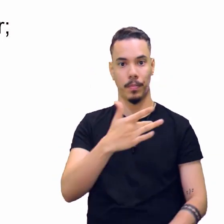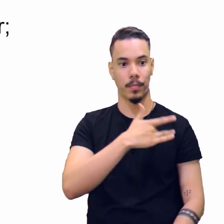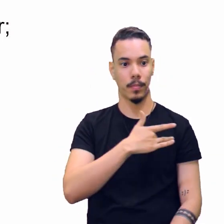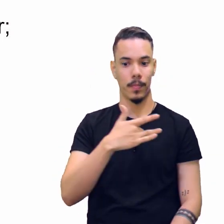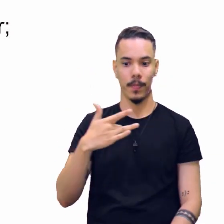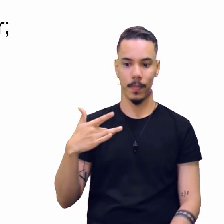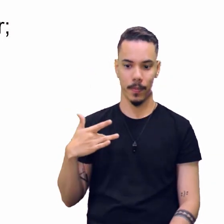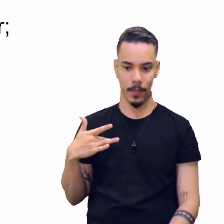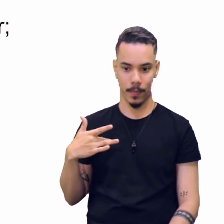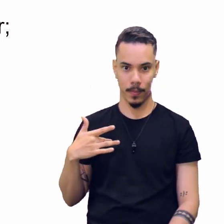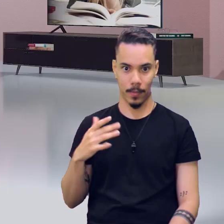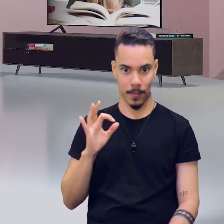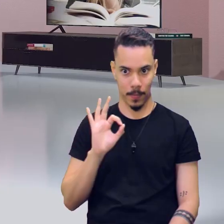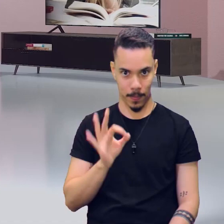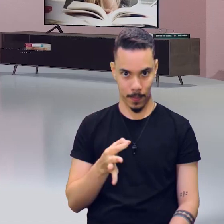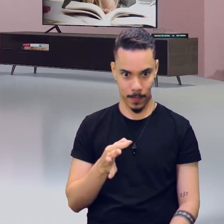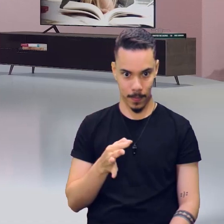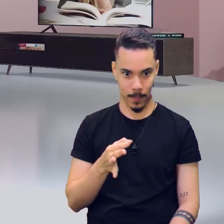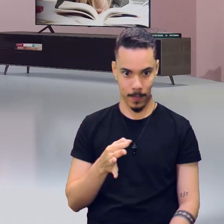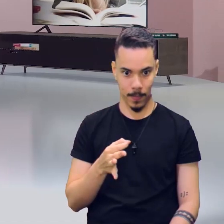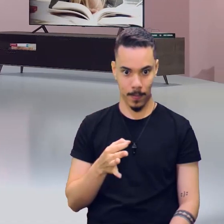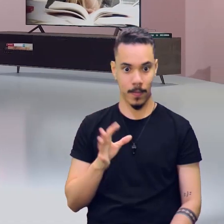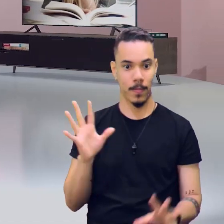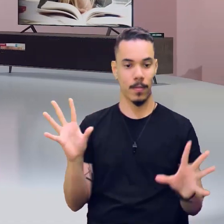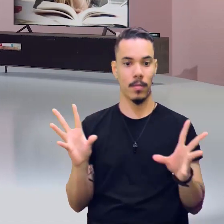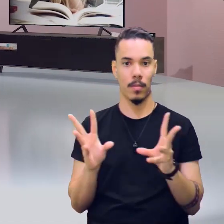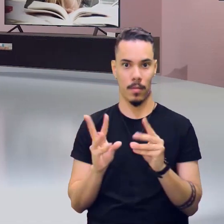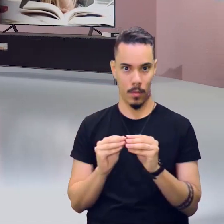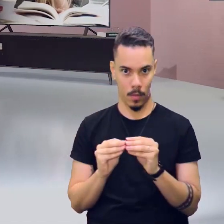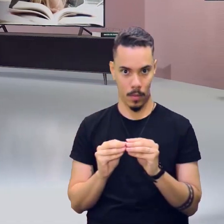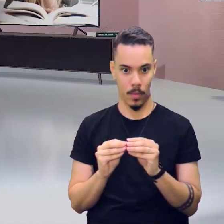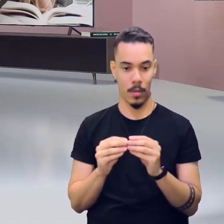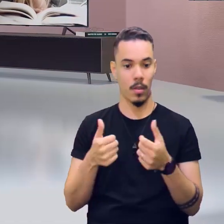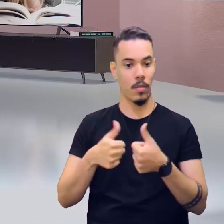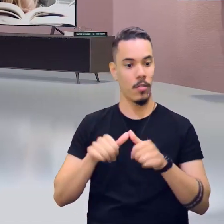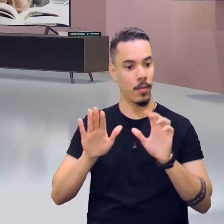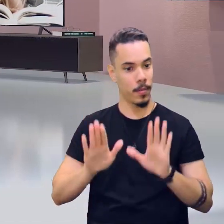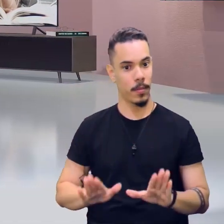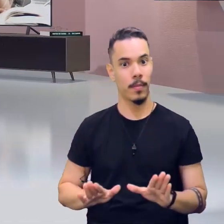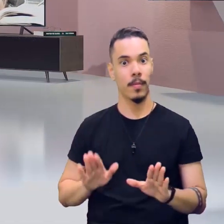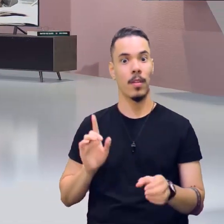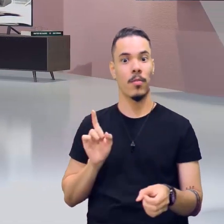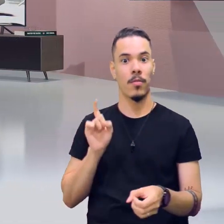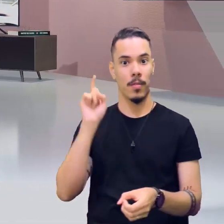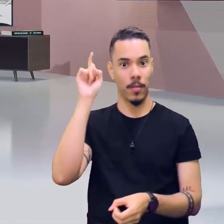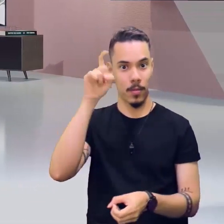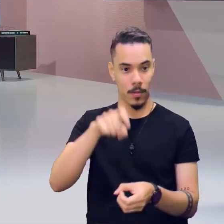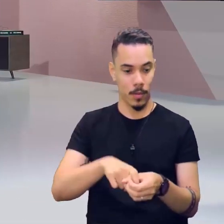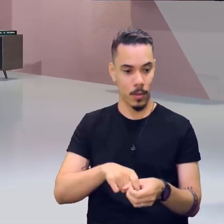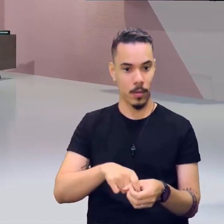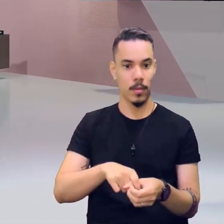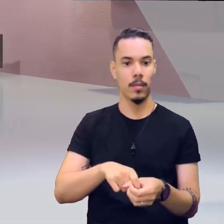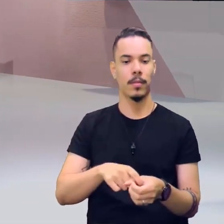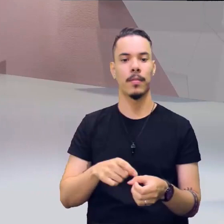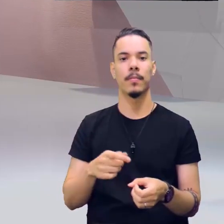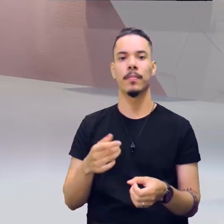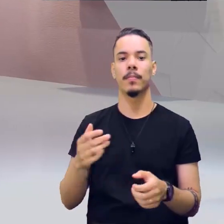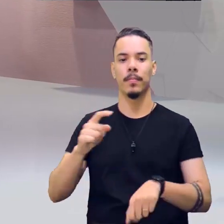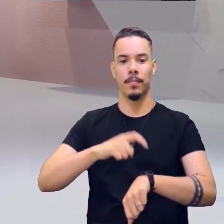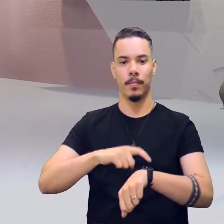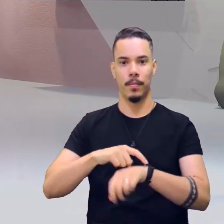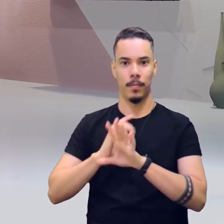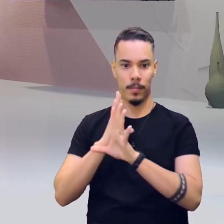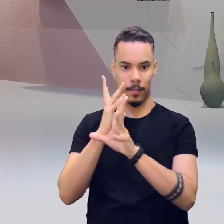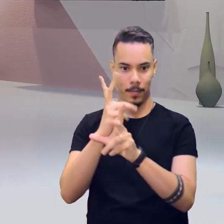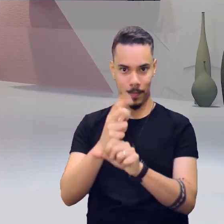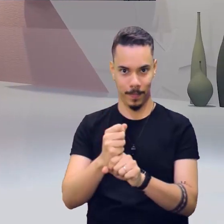Hábitos saudáveis. Certinho? Então, amados, ficamos por aqui. E daqui a pouco eu retorno para o nosso momento